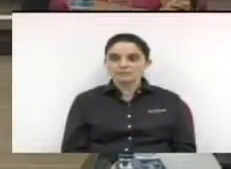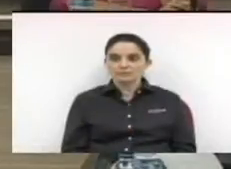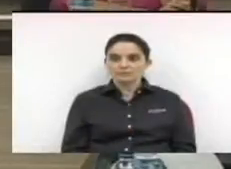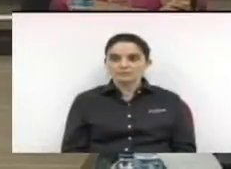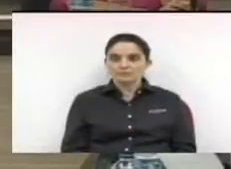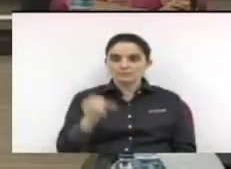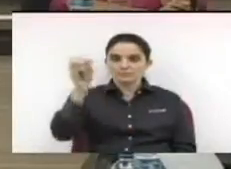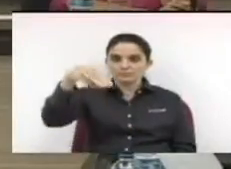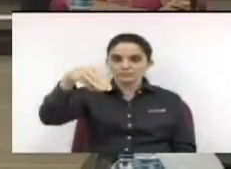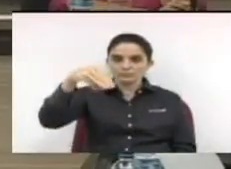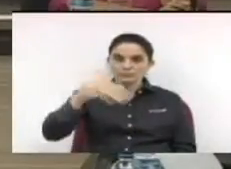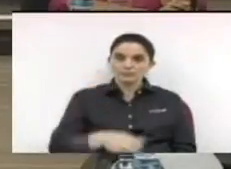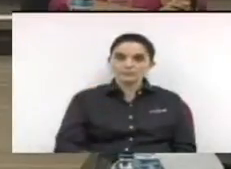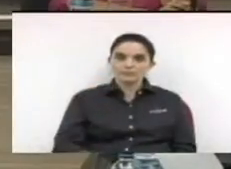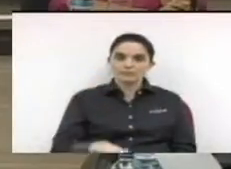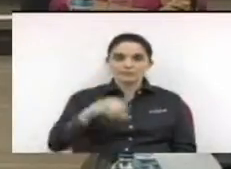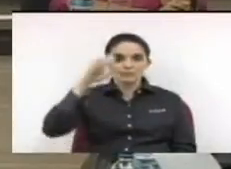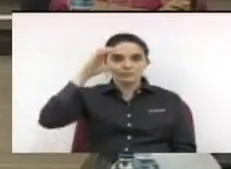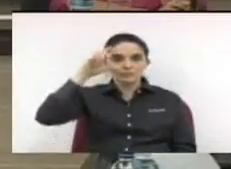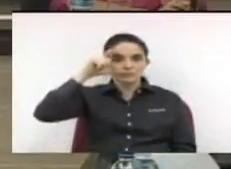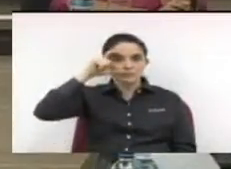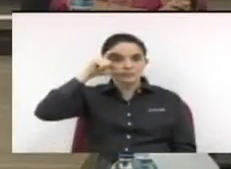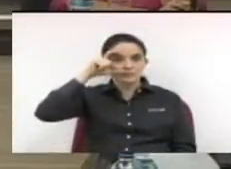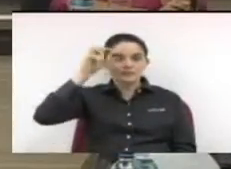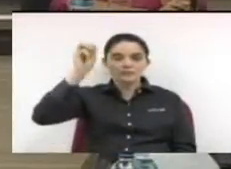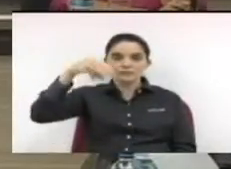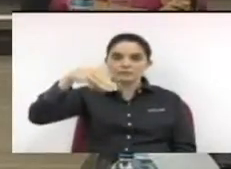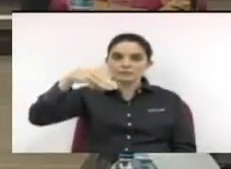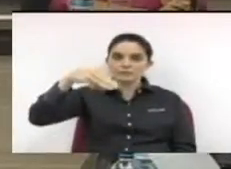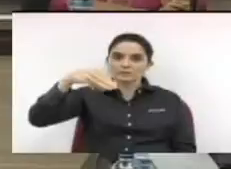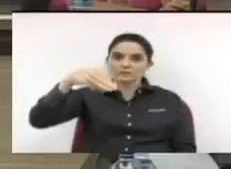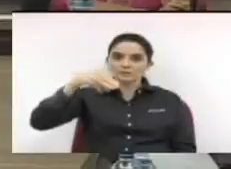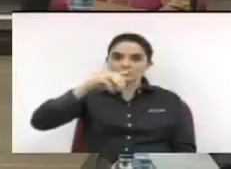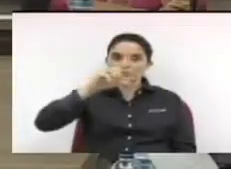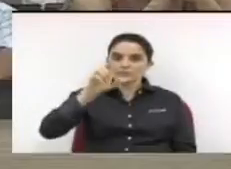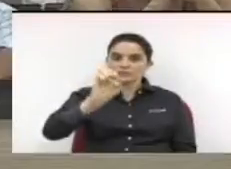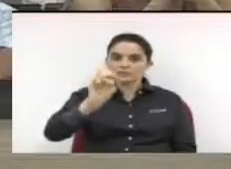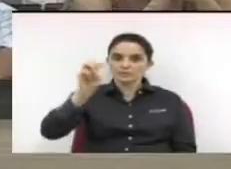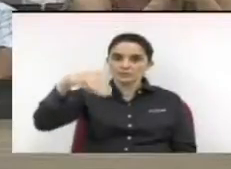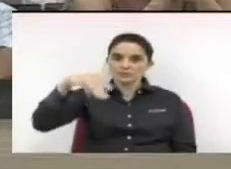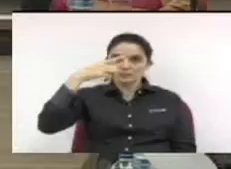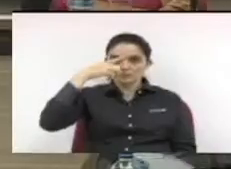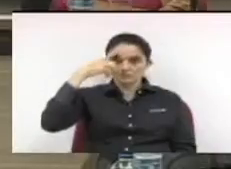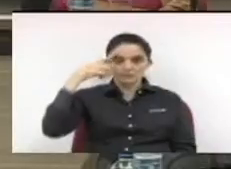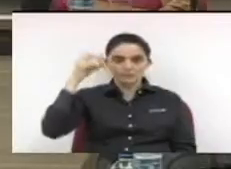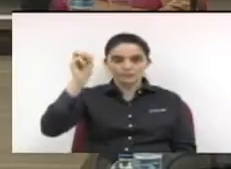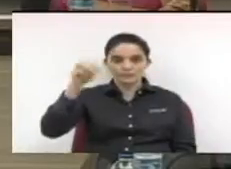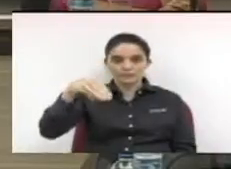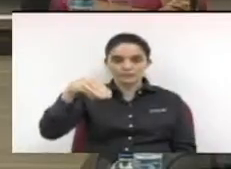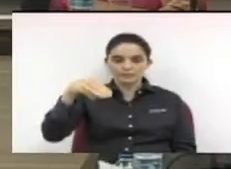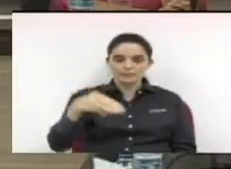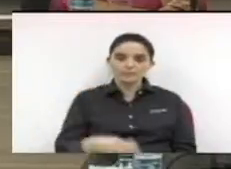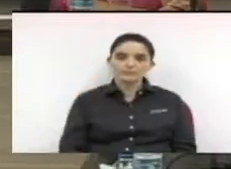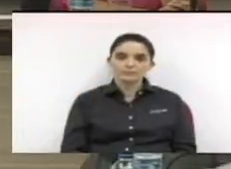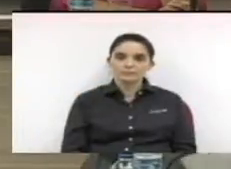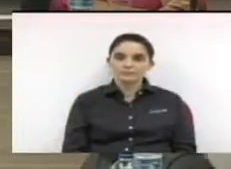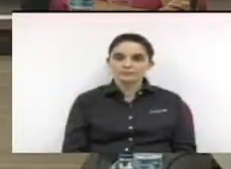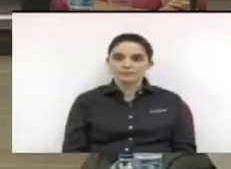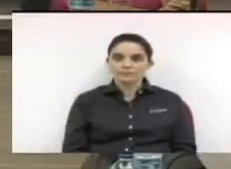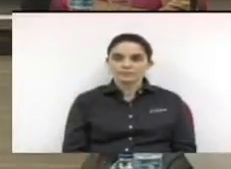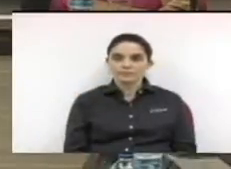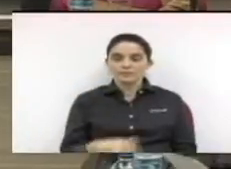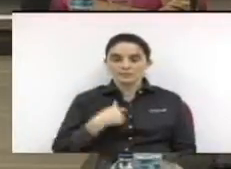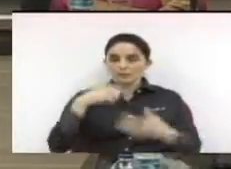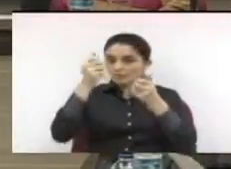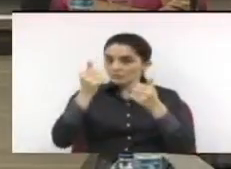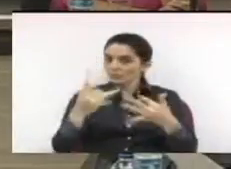Sim José Faridizane José Roberto Bernardo Wilson Nunes Serqueira Antes de